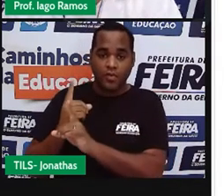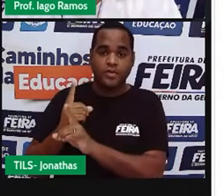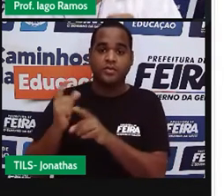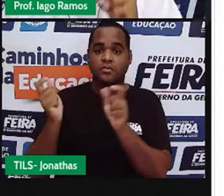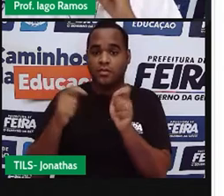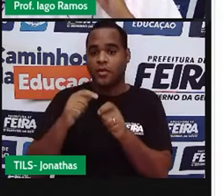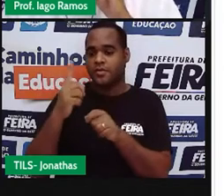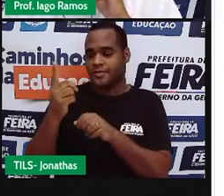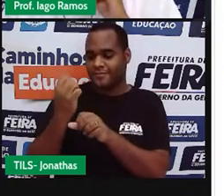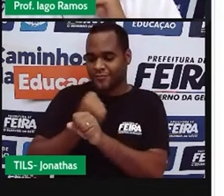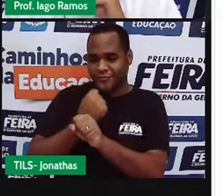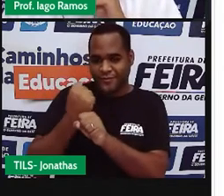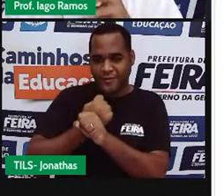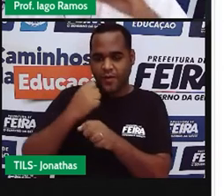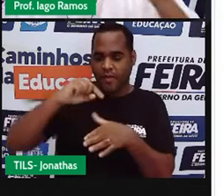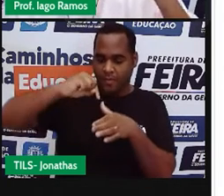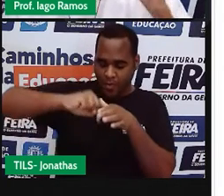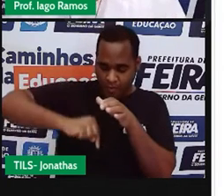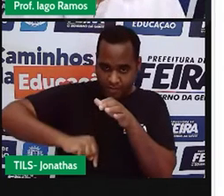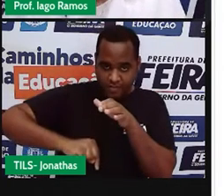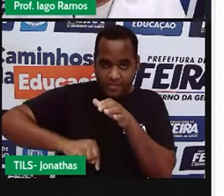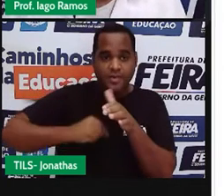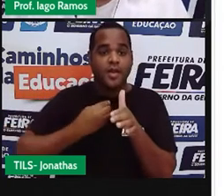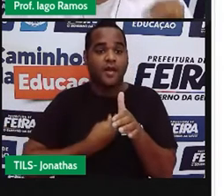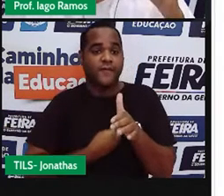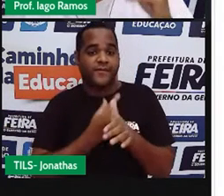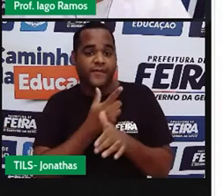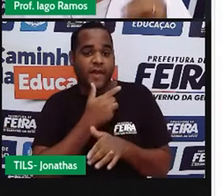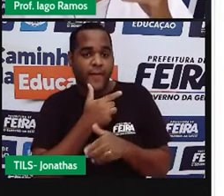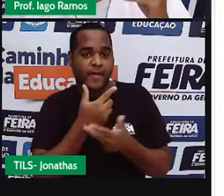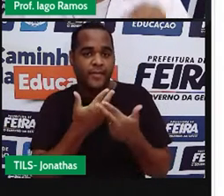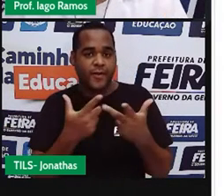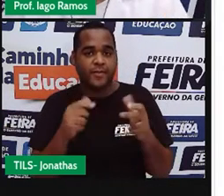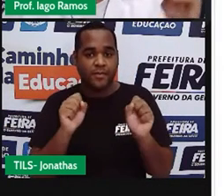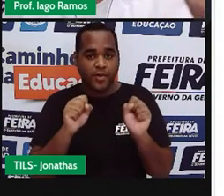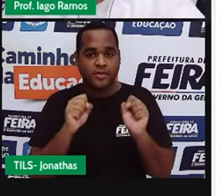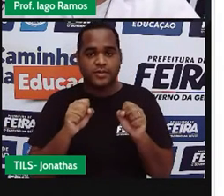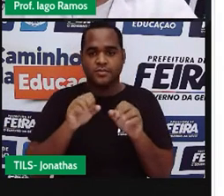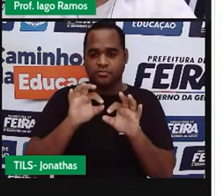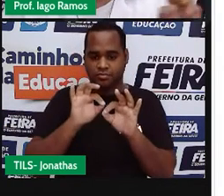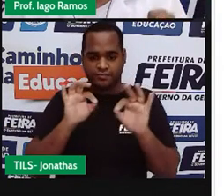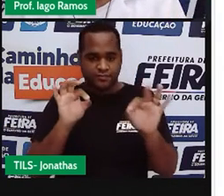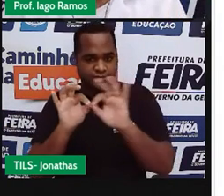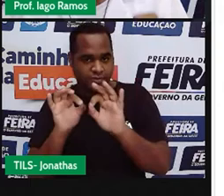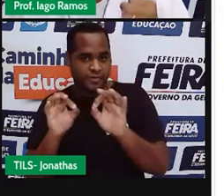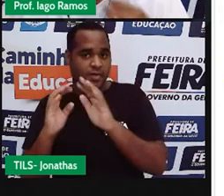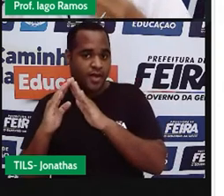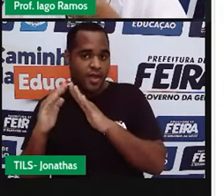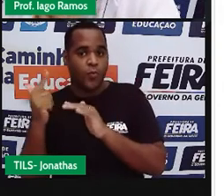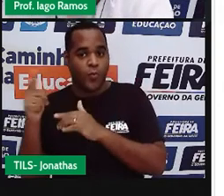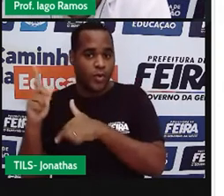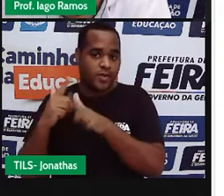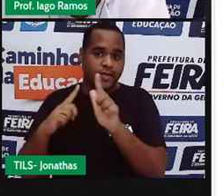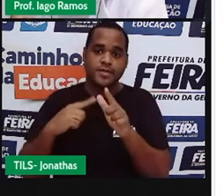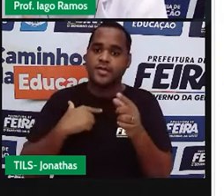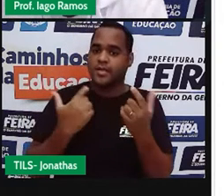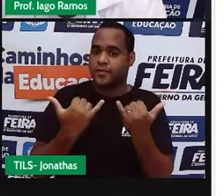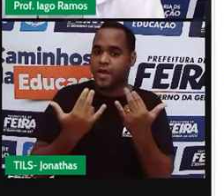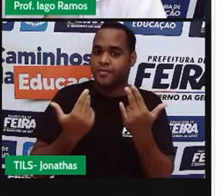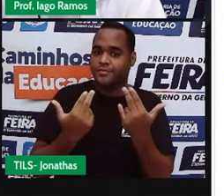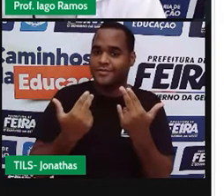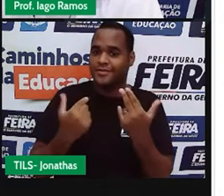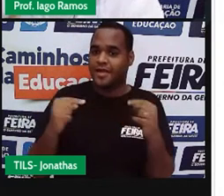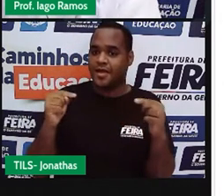ser construído. De tal forma que a distância do poço até uma casa é a mesma